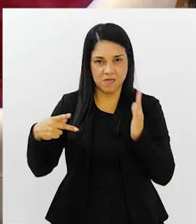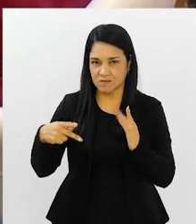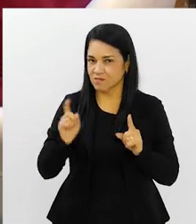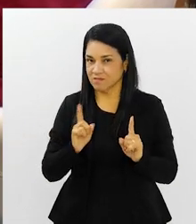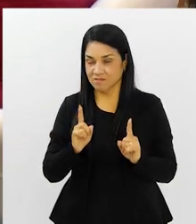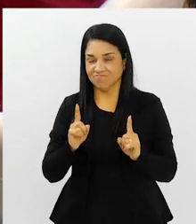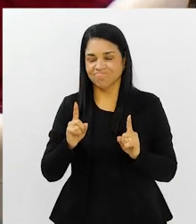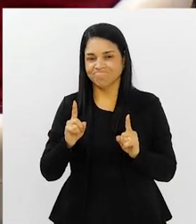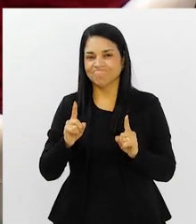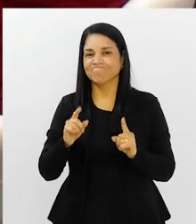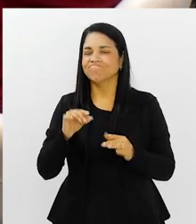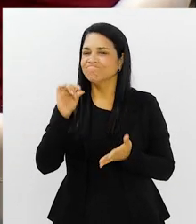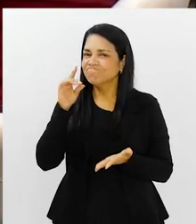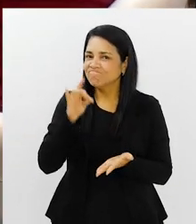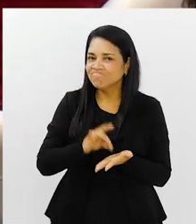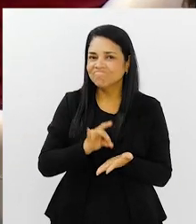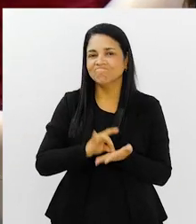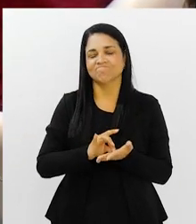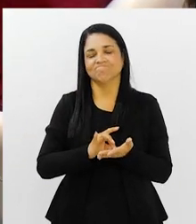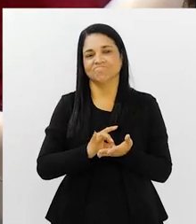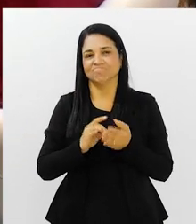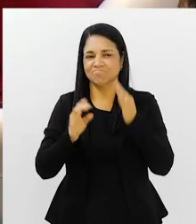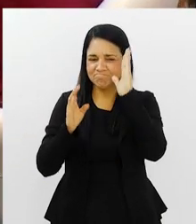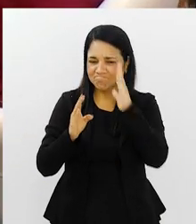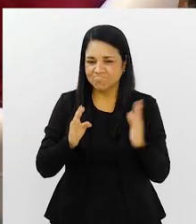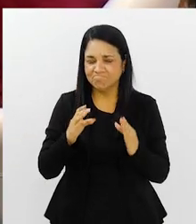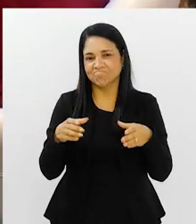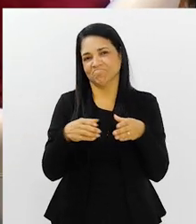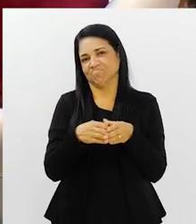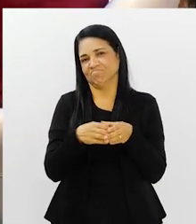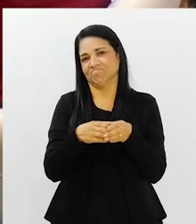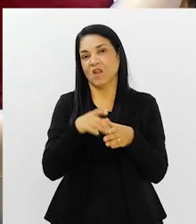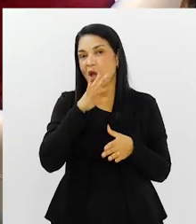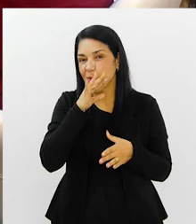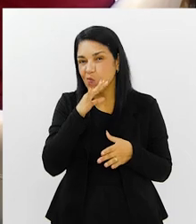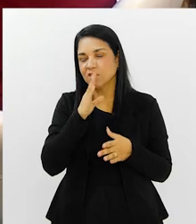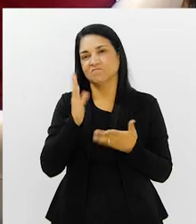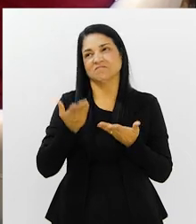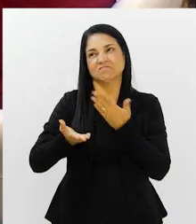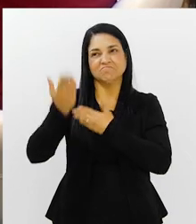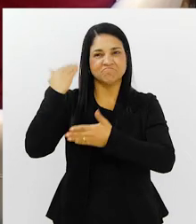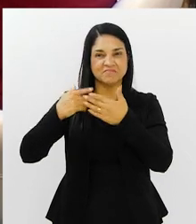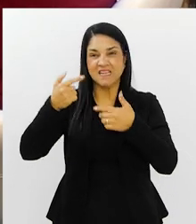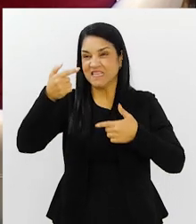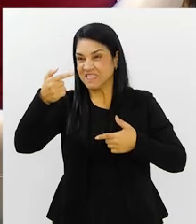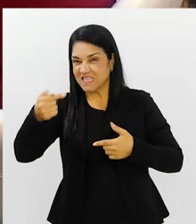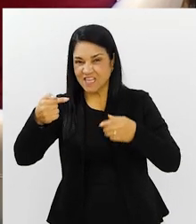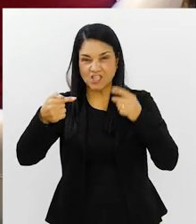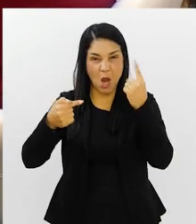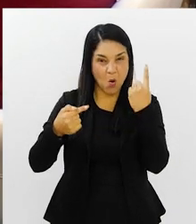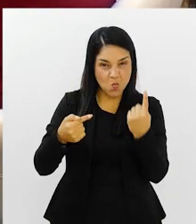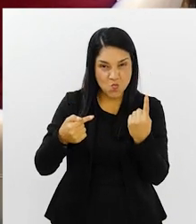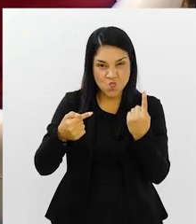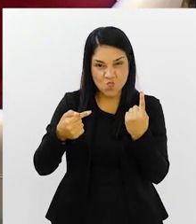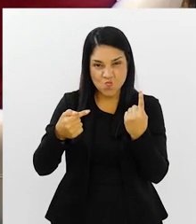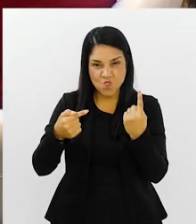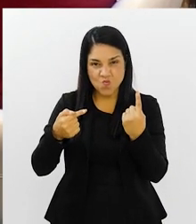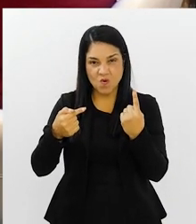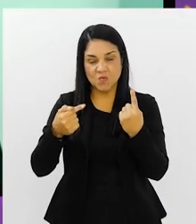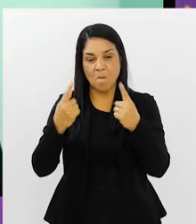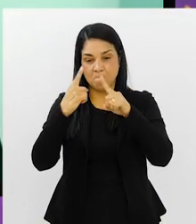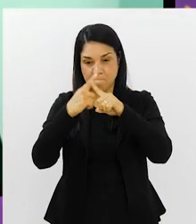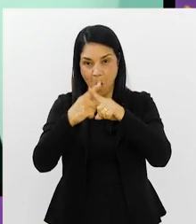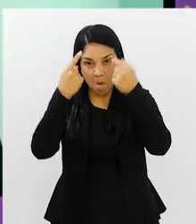a desejar. E aí? Desde o 7x1. Isso. A partir do 7x1, a